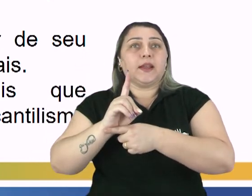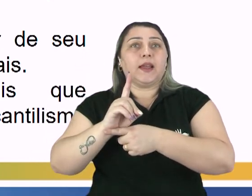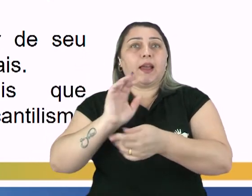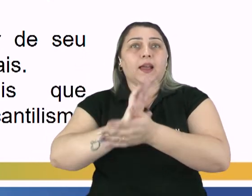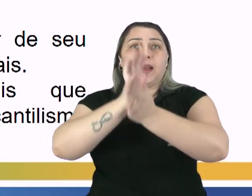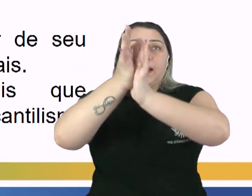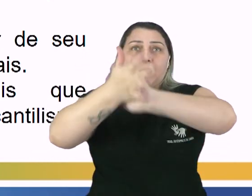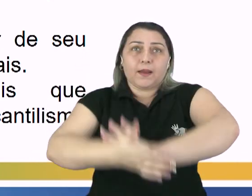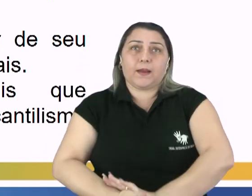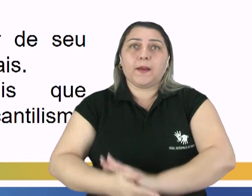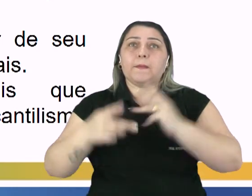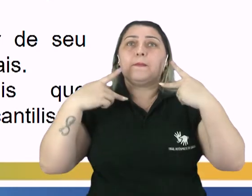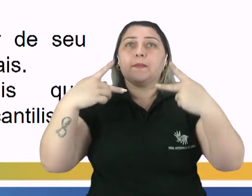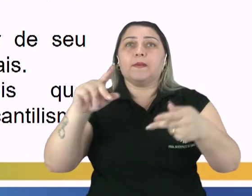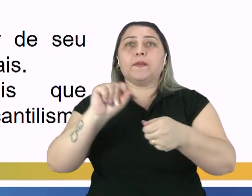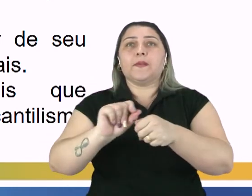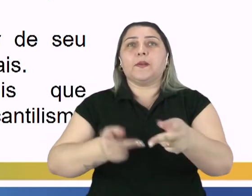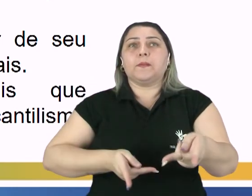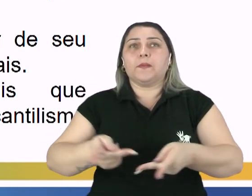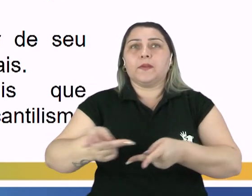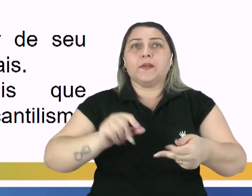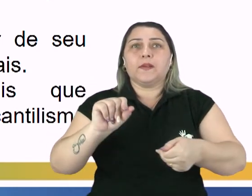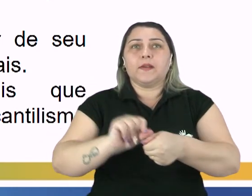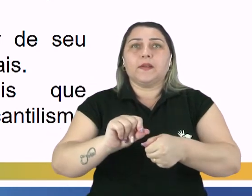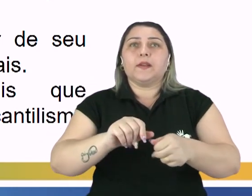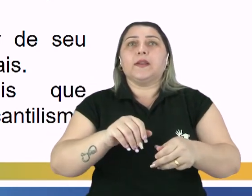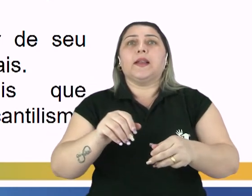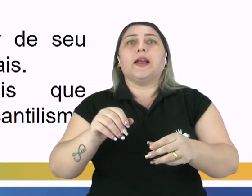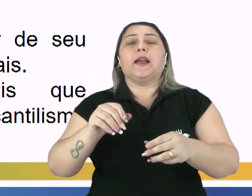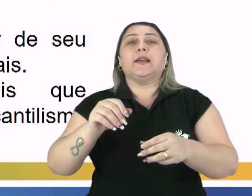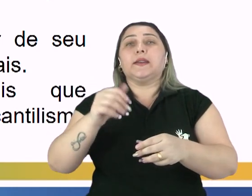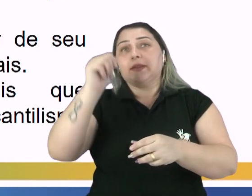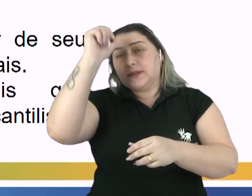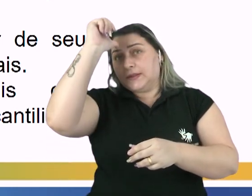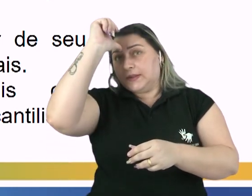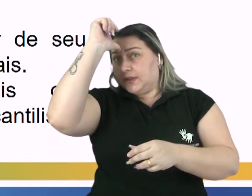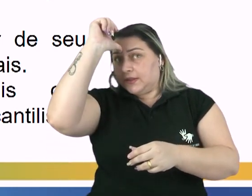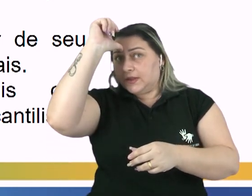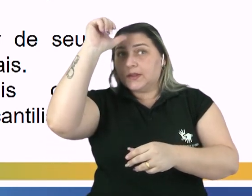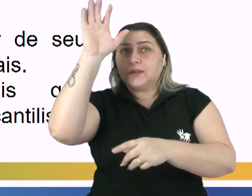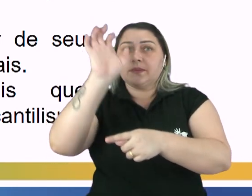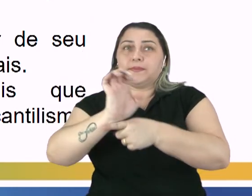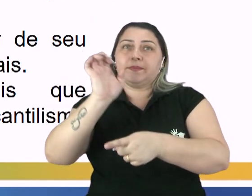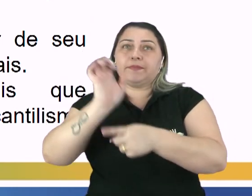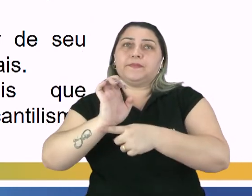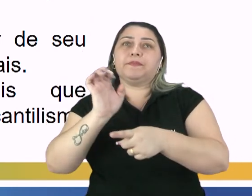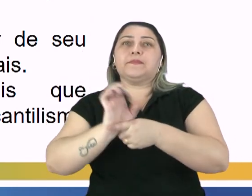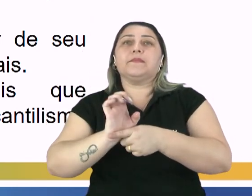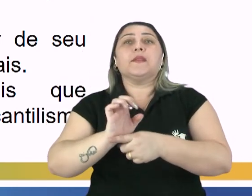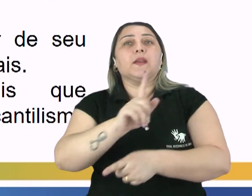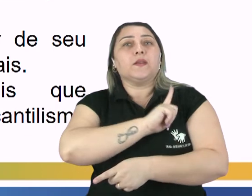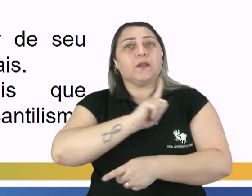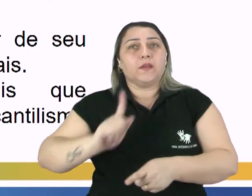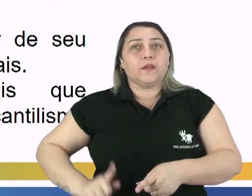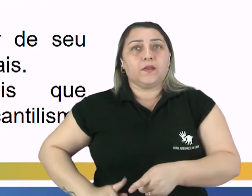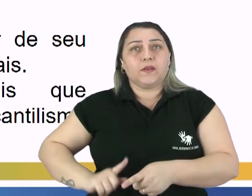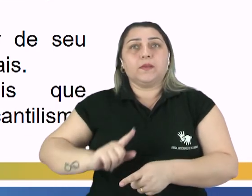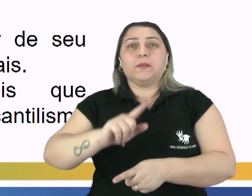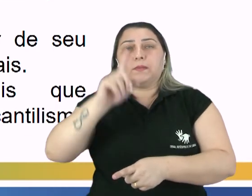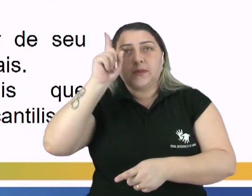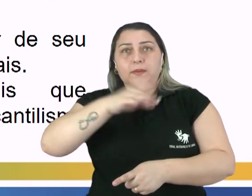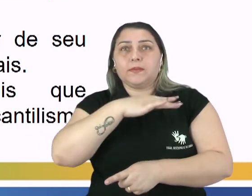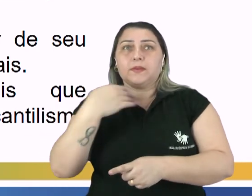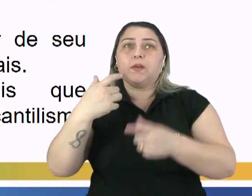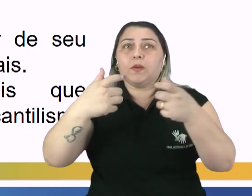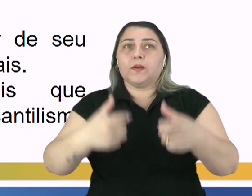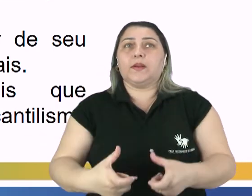pregador fazia em favor de seu projeto de criar campanhas das índias ocidentais? Ou é, condenação aos governantes locais